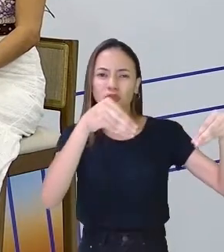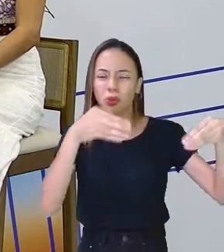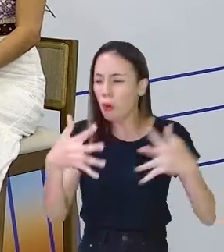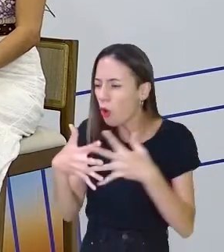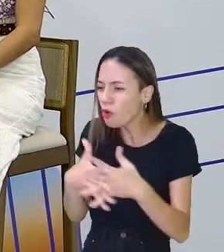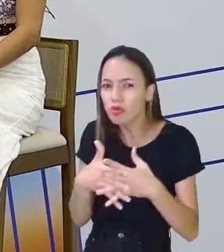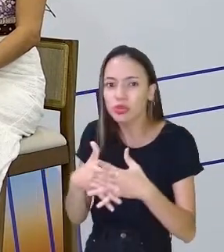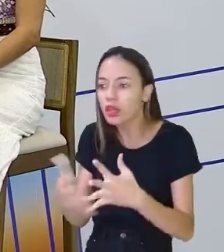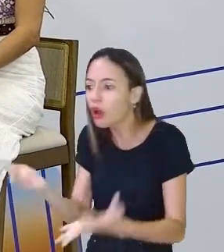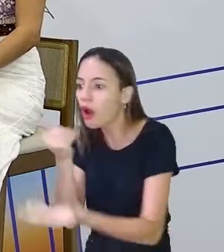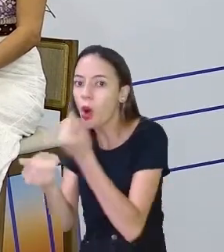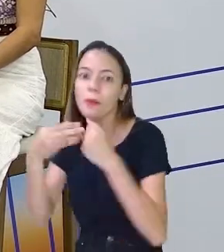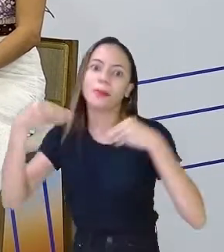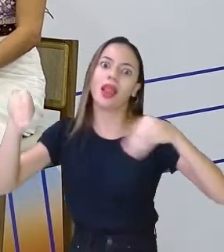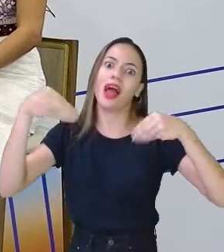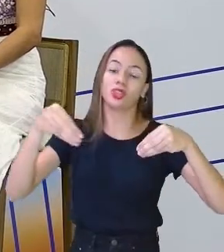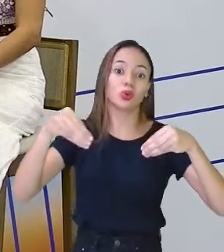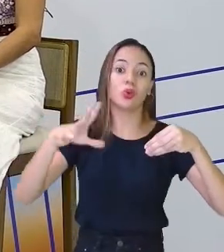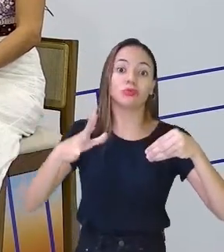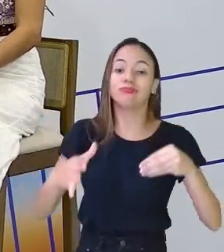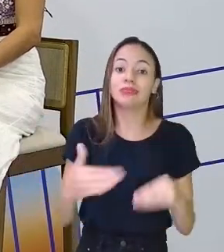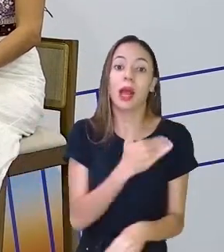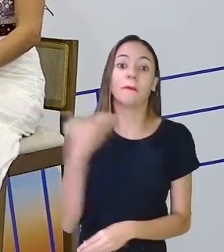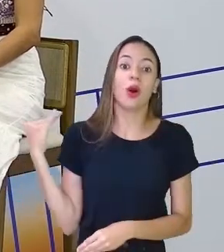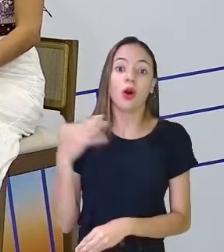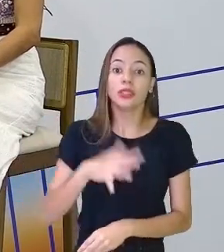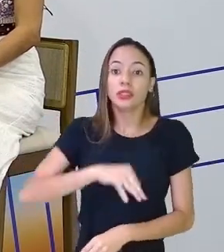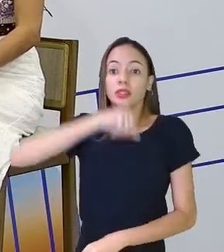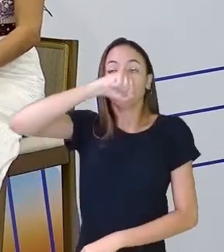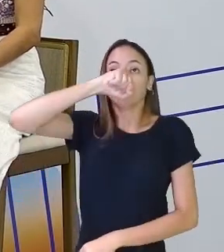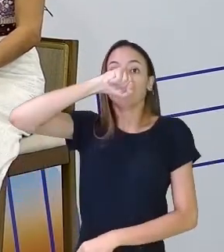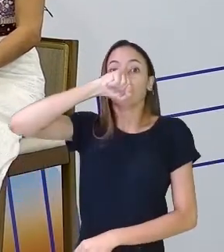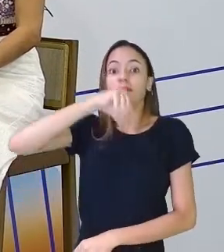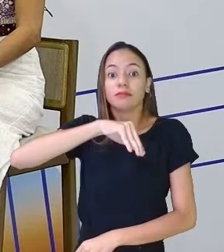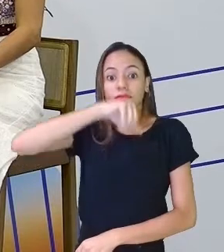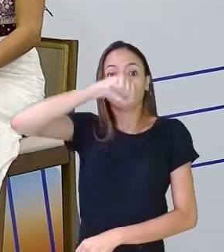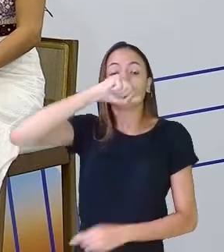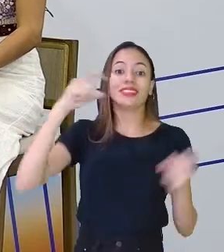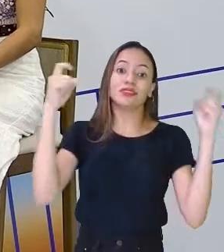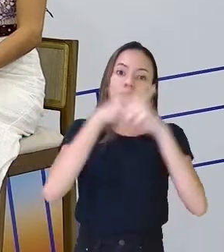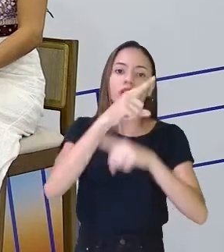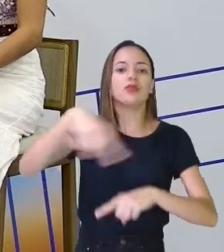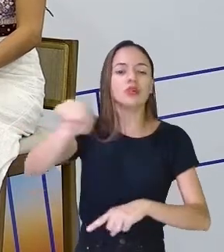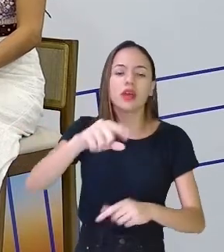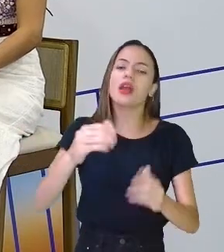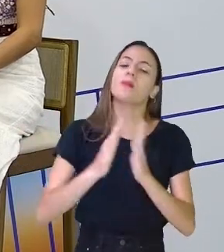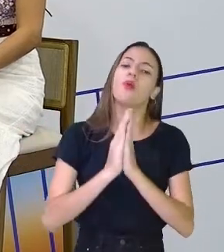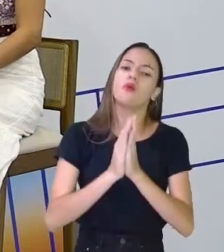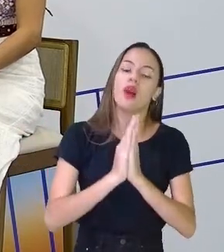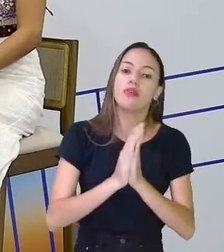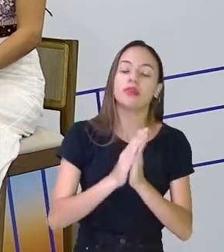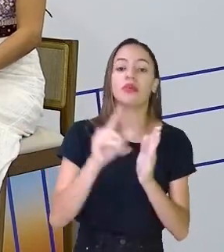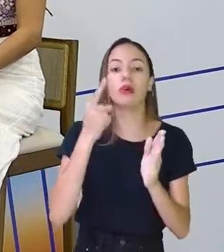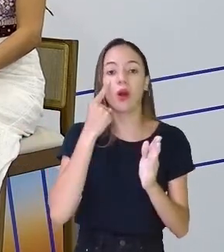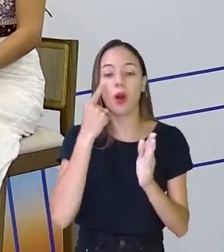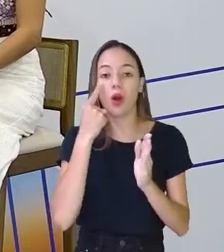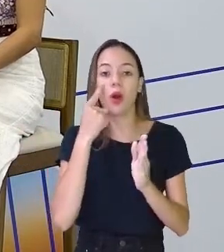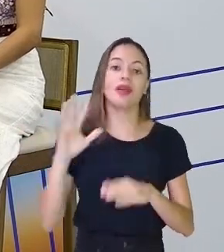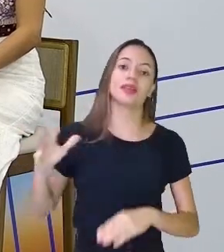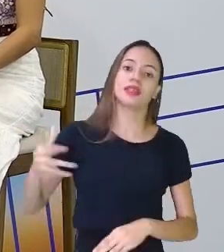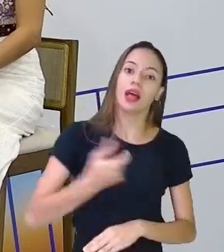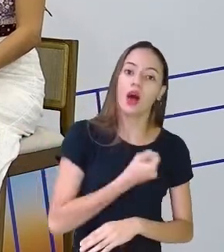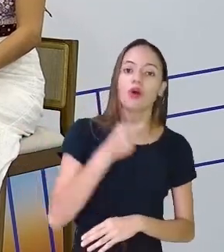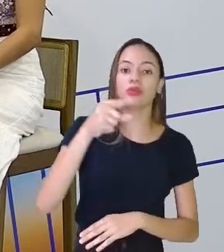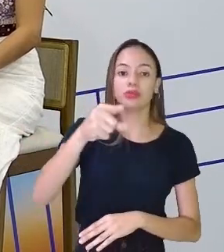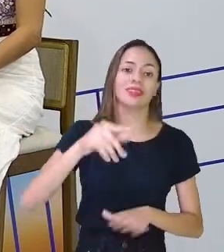sufocada. Ela sofre. Então, salvem as tartarugas. Não deixem poluir as